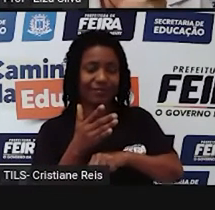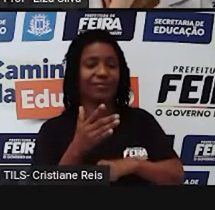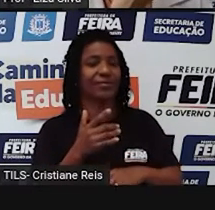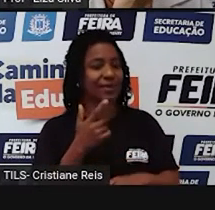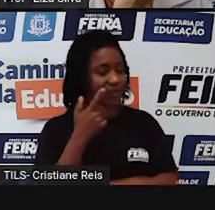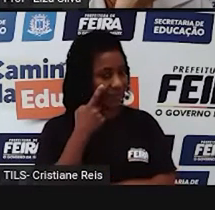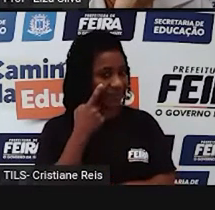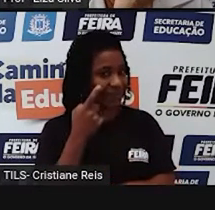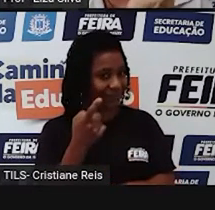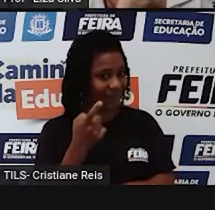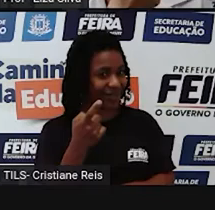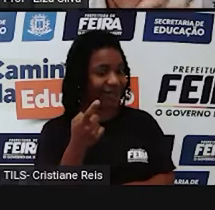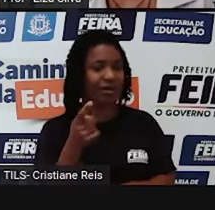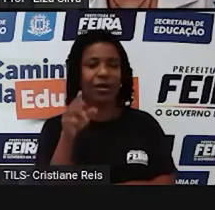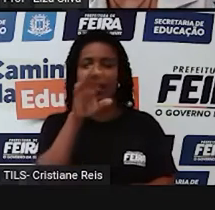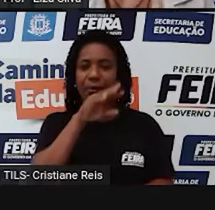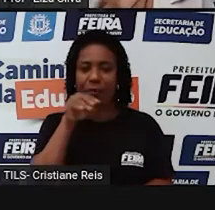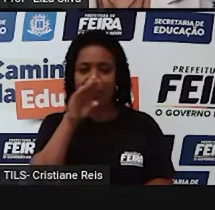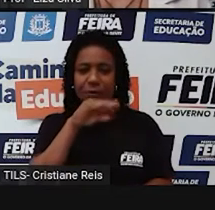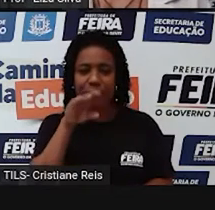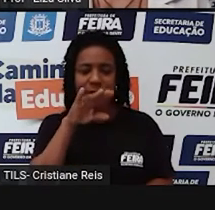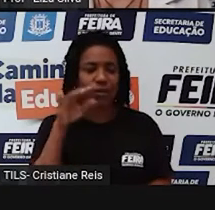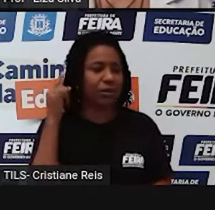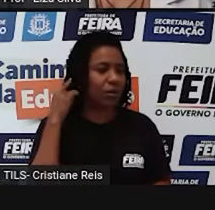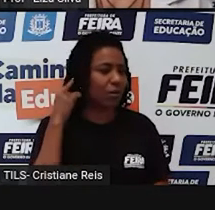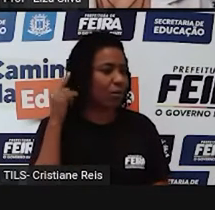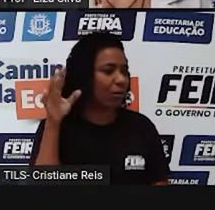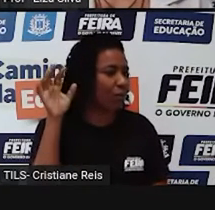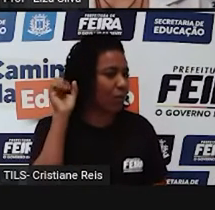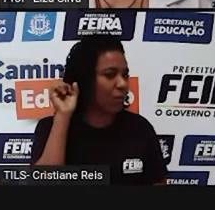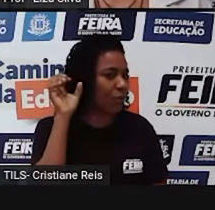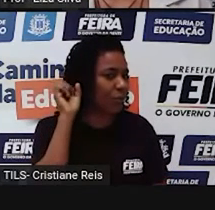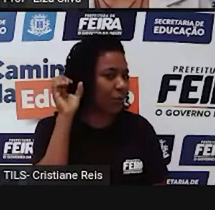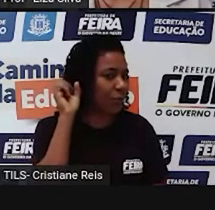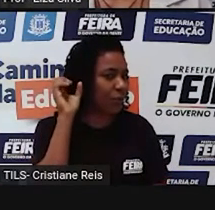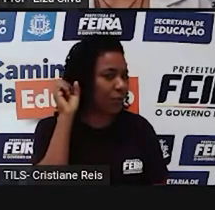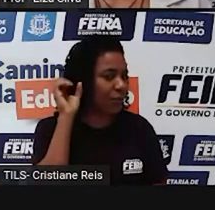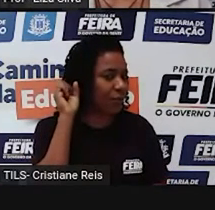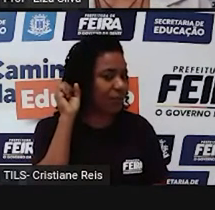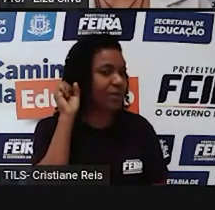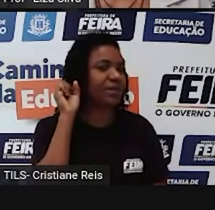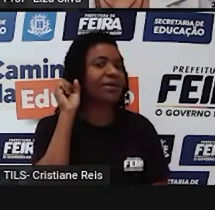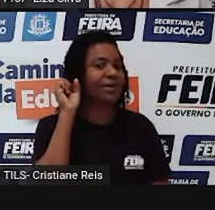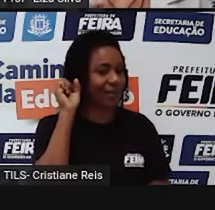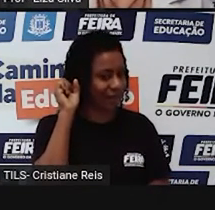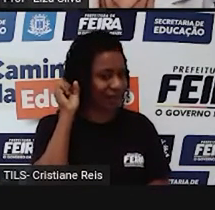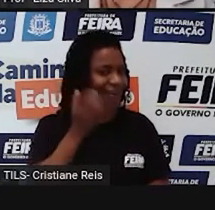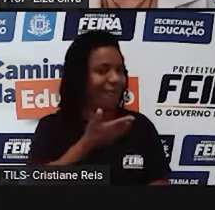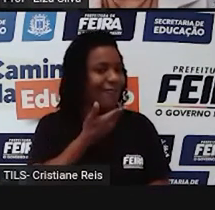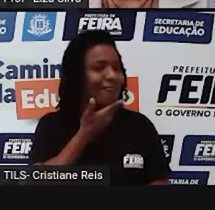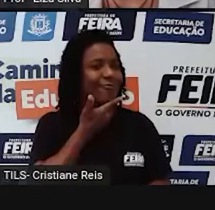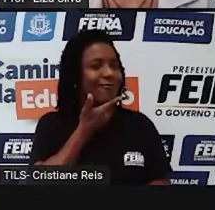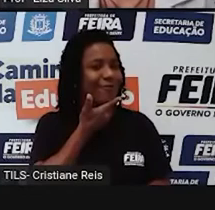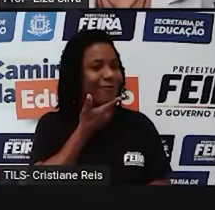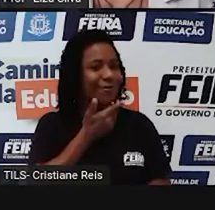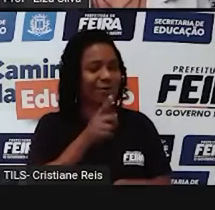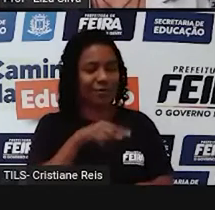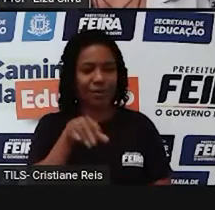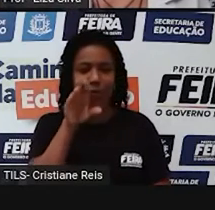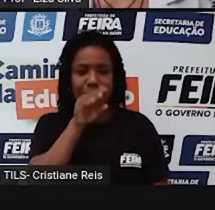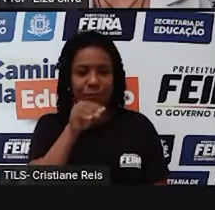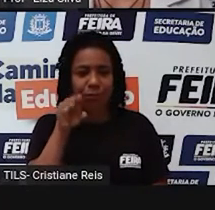ou seja, a nossa capacidade de ouvir e compreender outras pessoas falando inglês. E para isto,